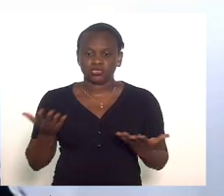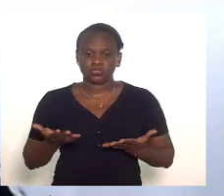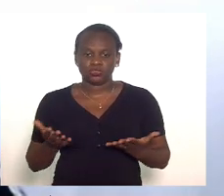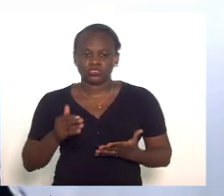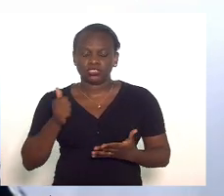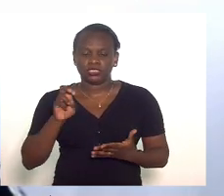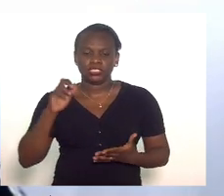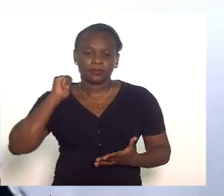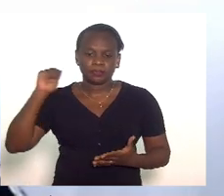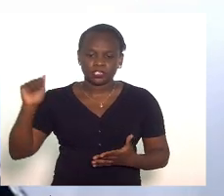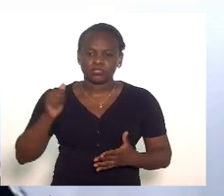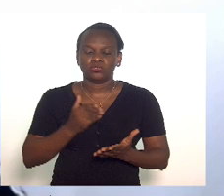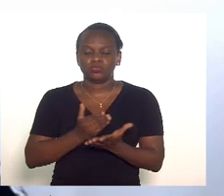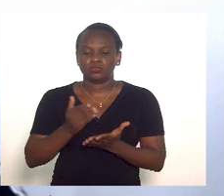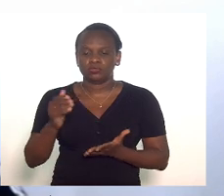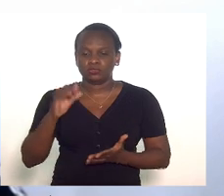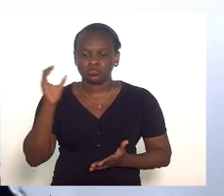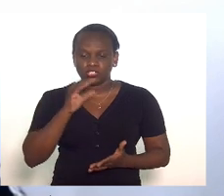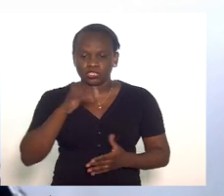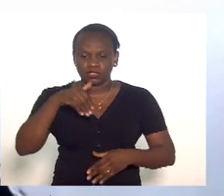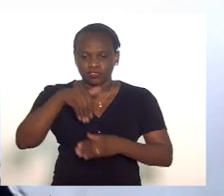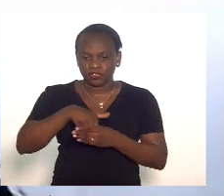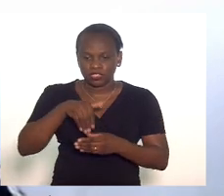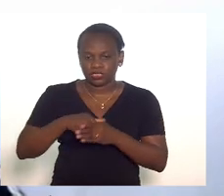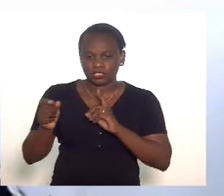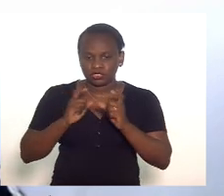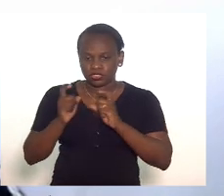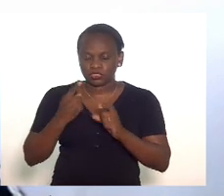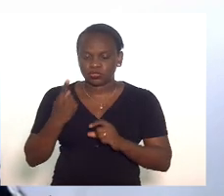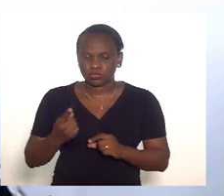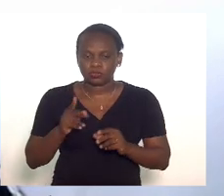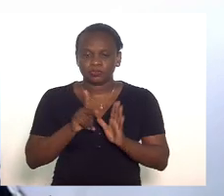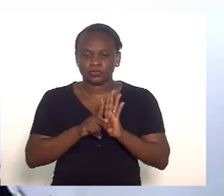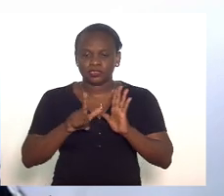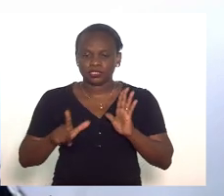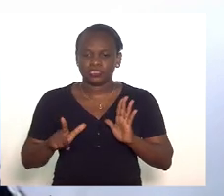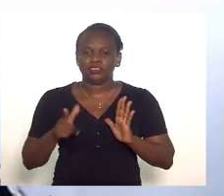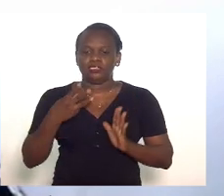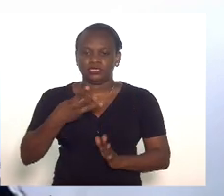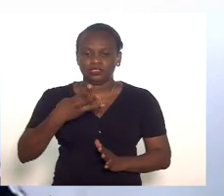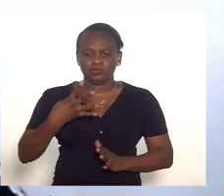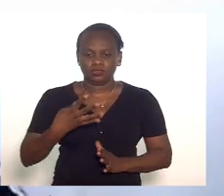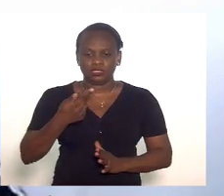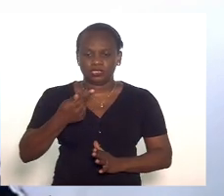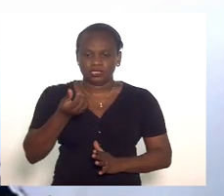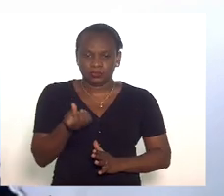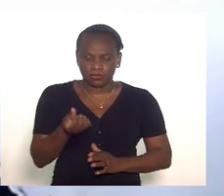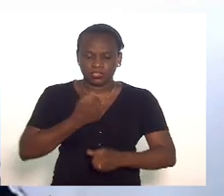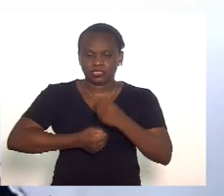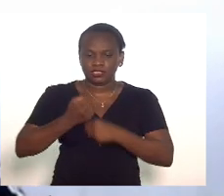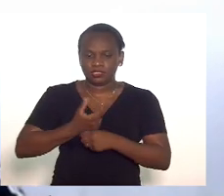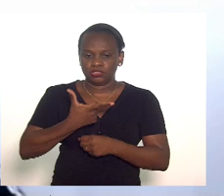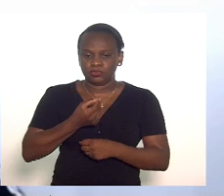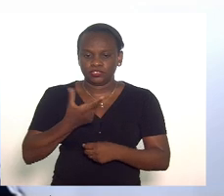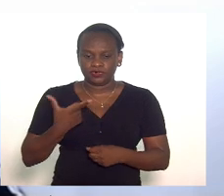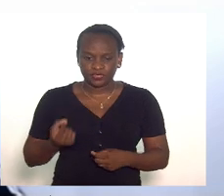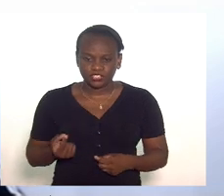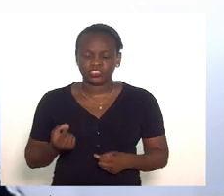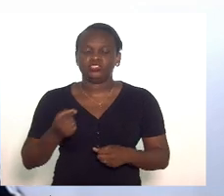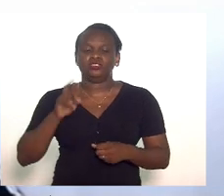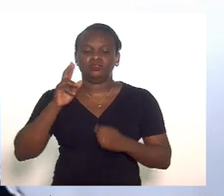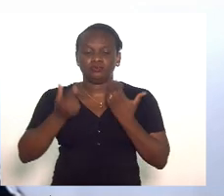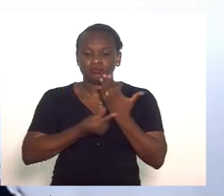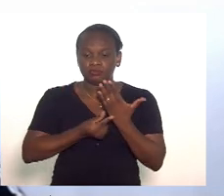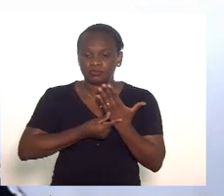15 de abril, em regime de urgência e votação em discussão única, projeto de lei 3476 de 2020, de